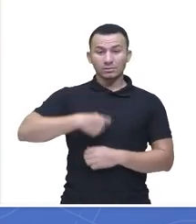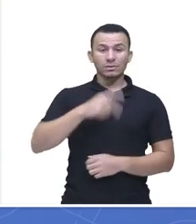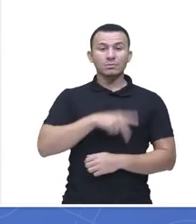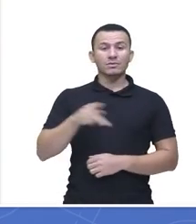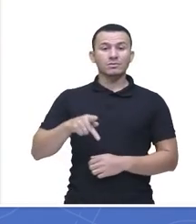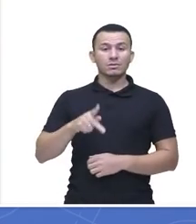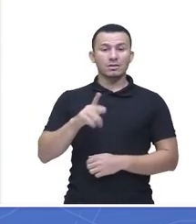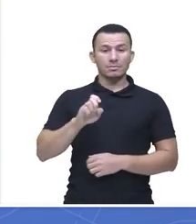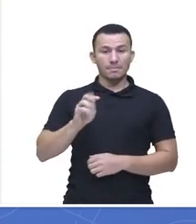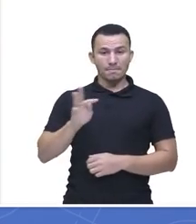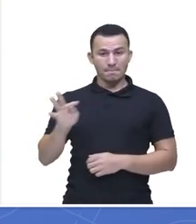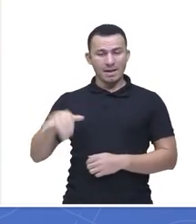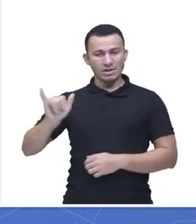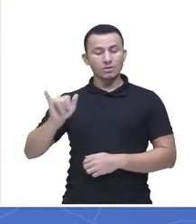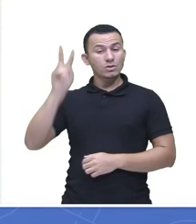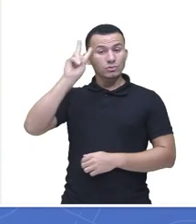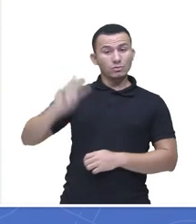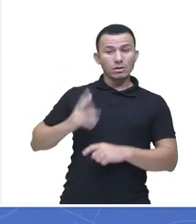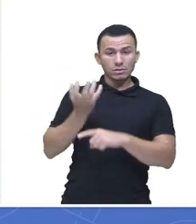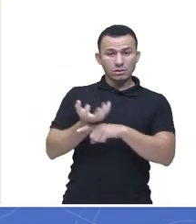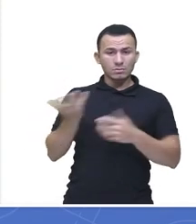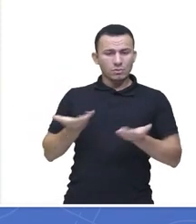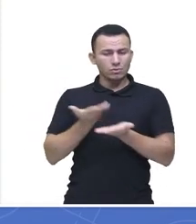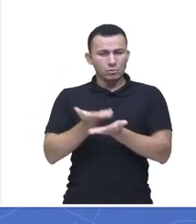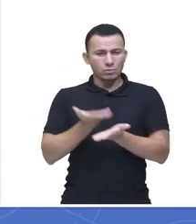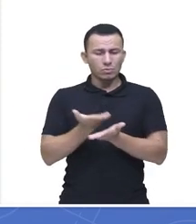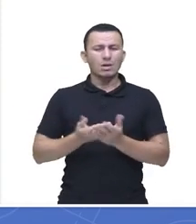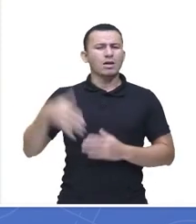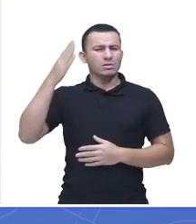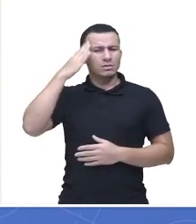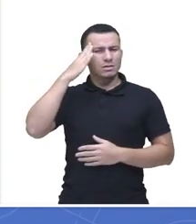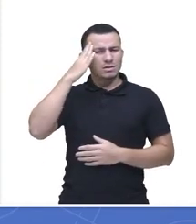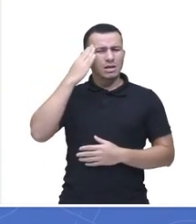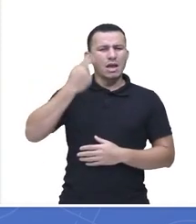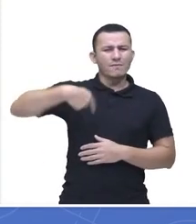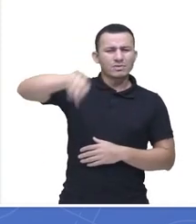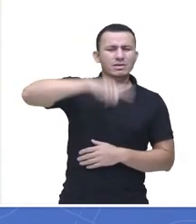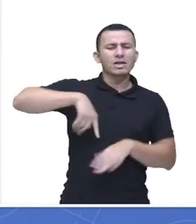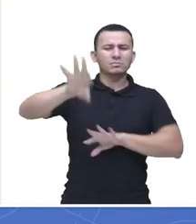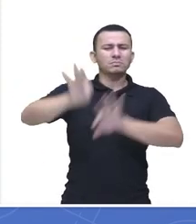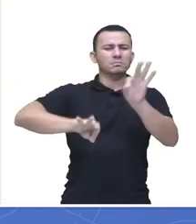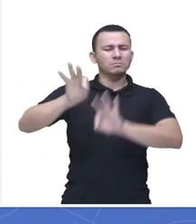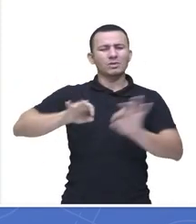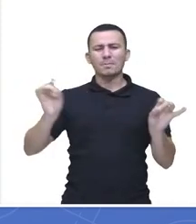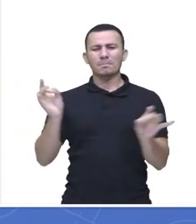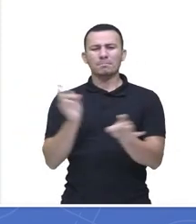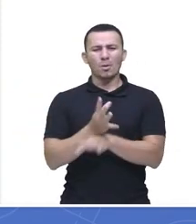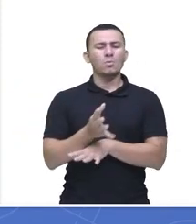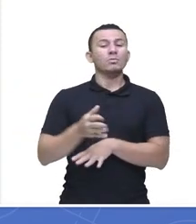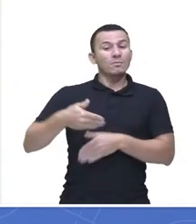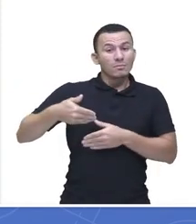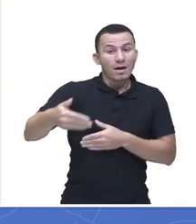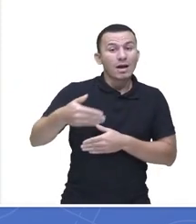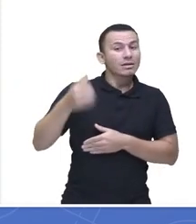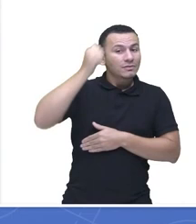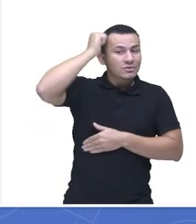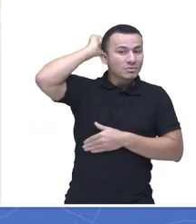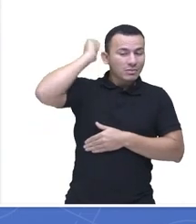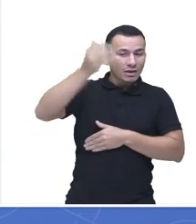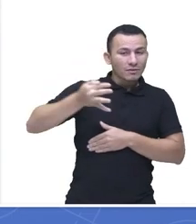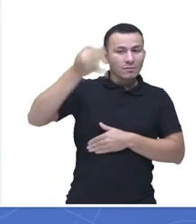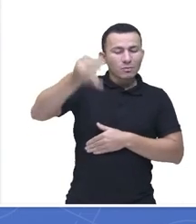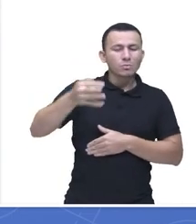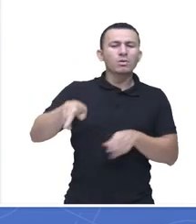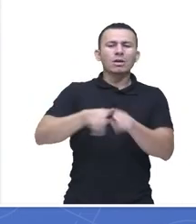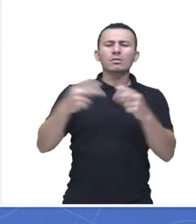do componente de história e eu sei que os meus alunos são muito organizados, estão se preparando aí para os vestibulares e eles acompanham as